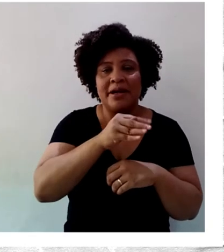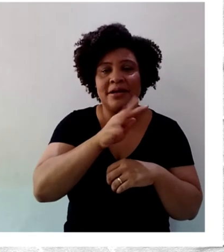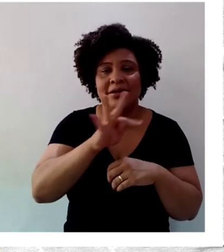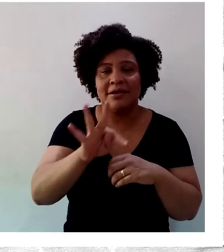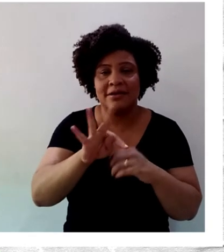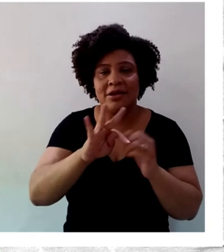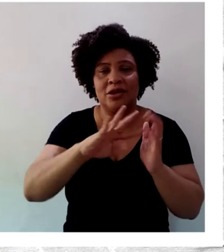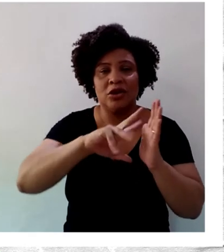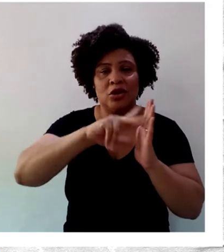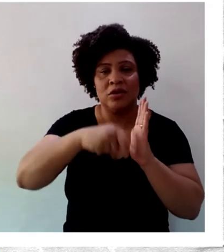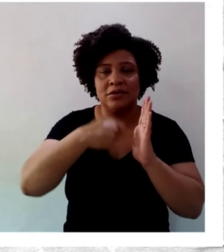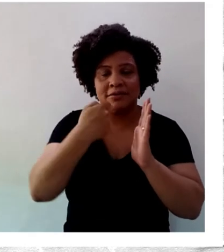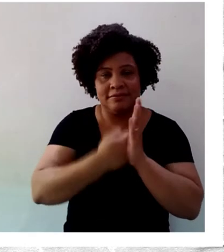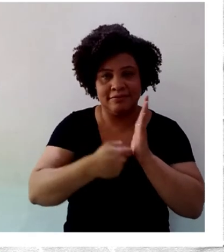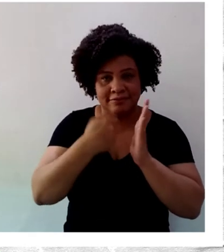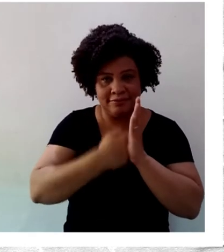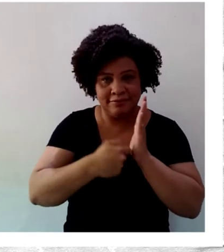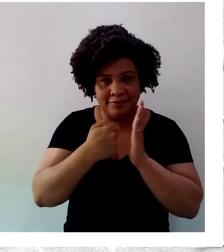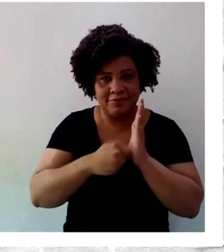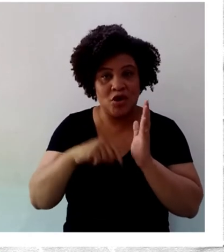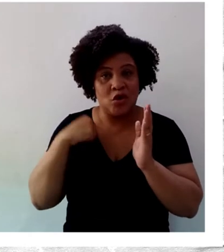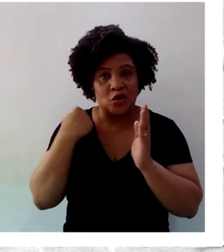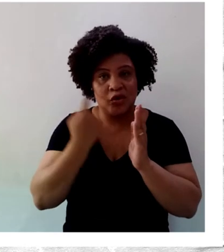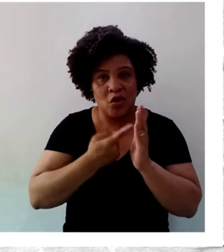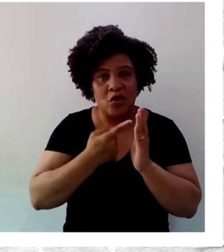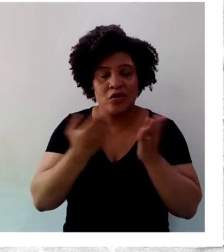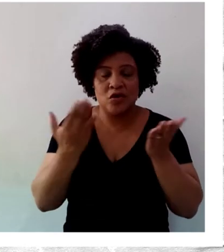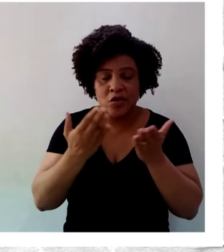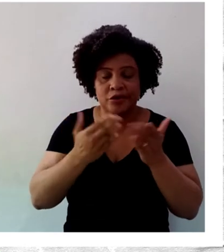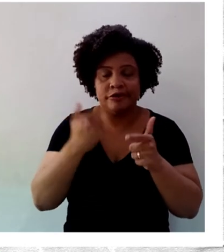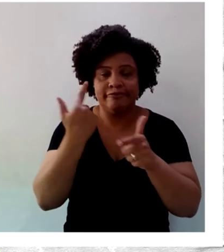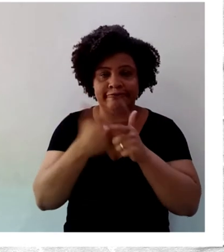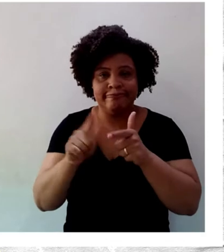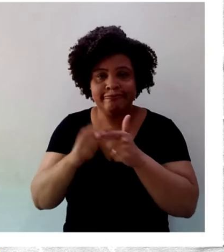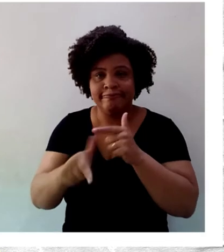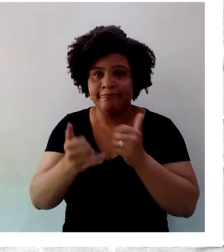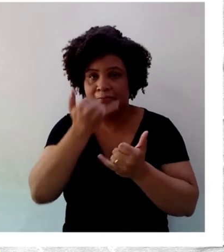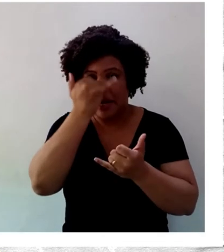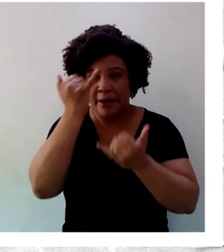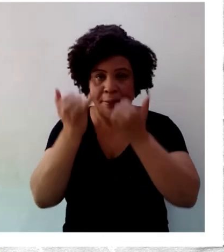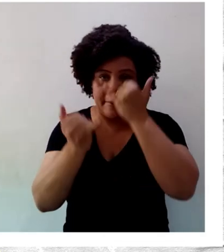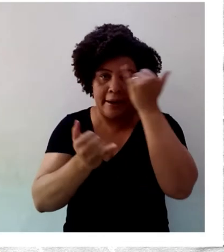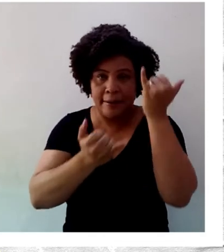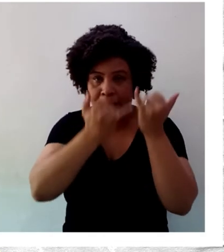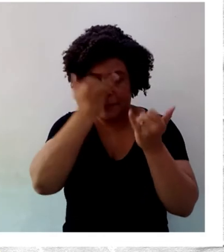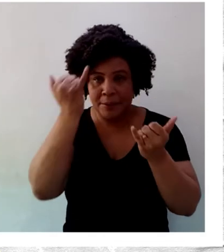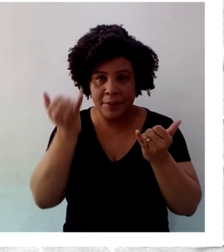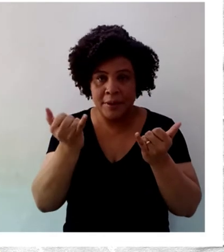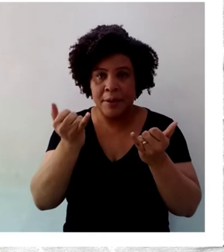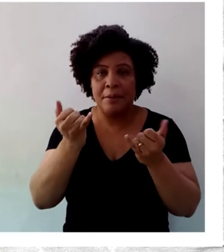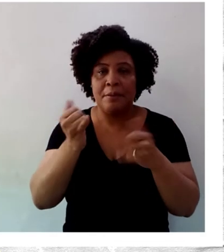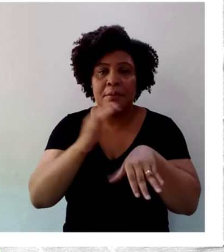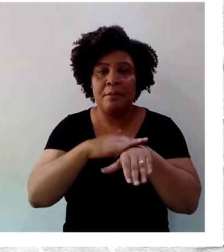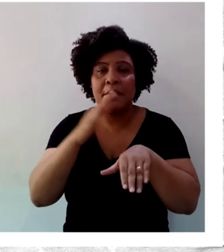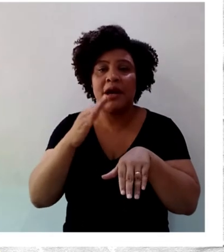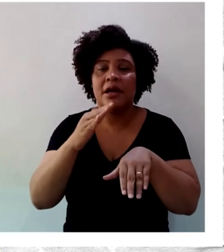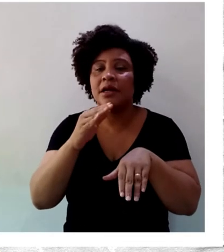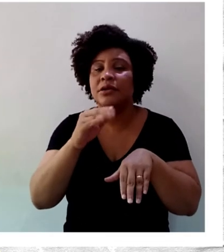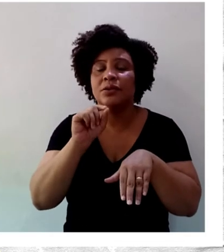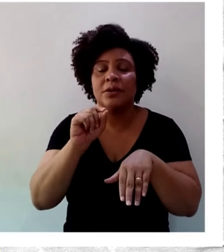lutas. Nós estamos vivendo uma catástrofe, mais de 40 mil